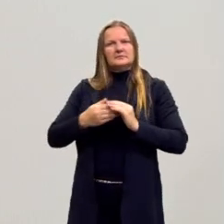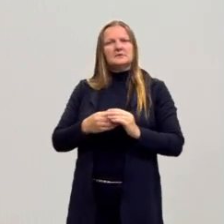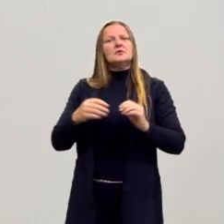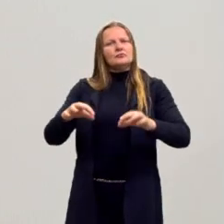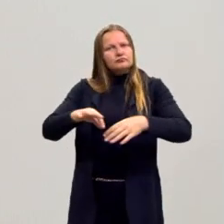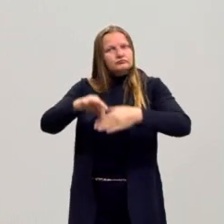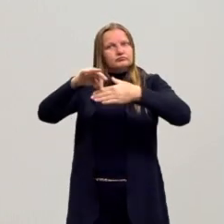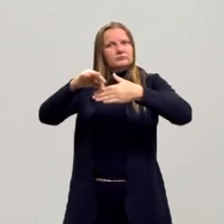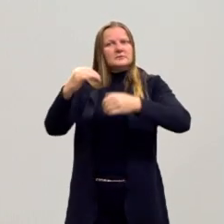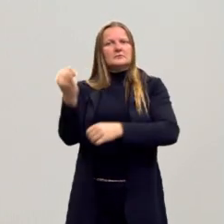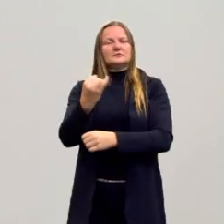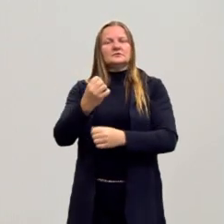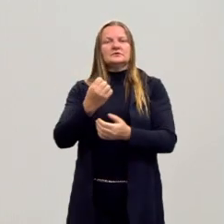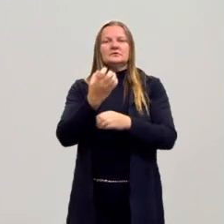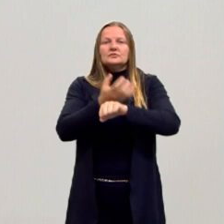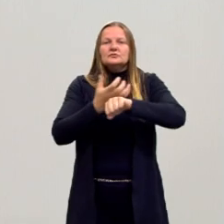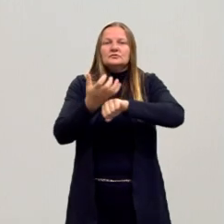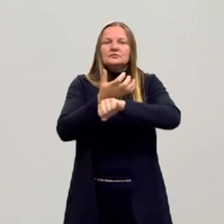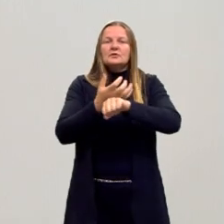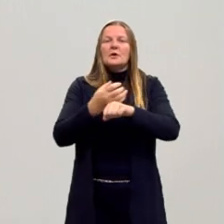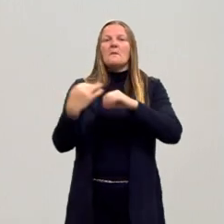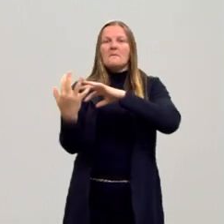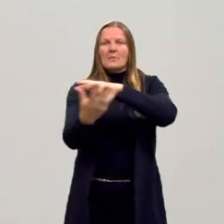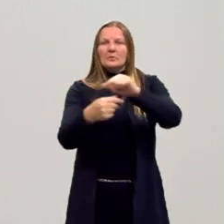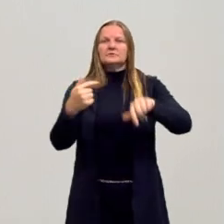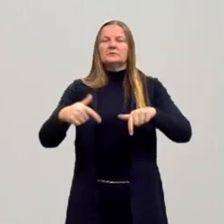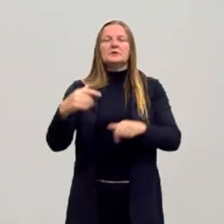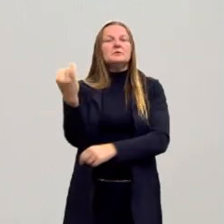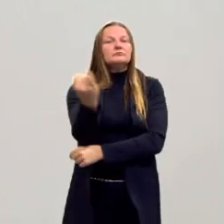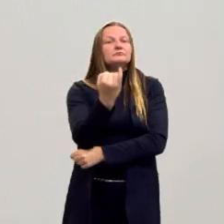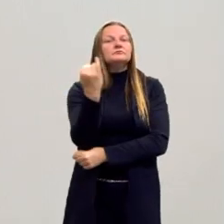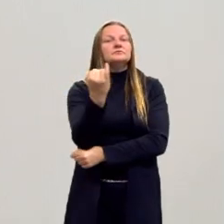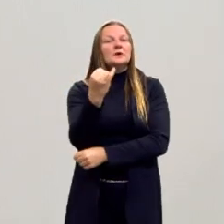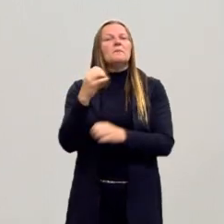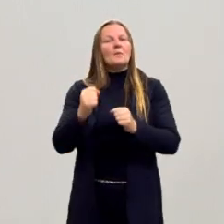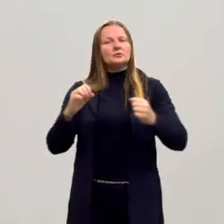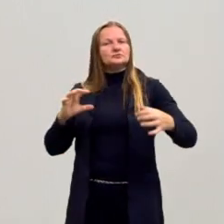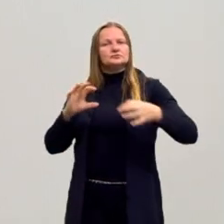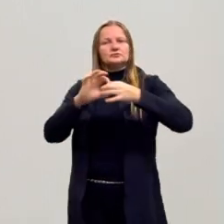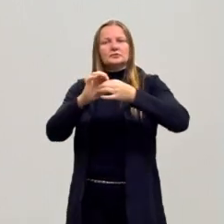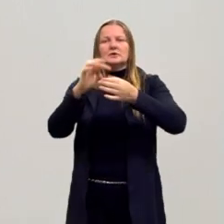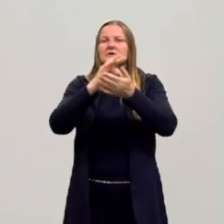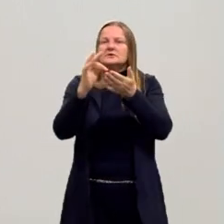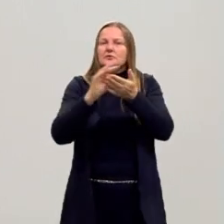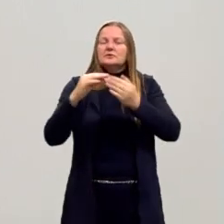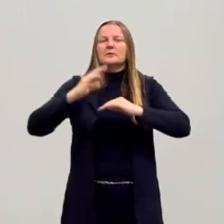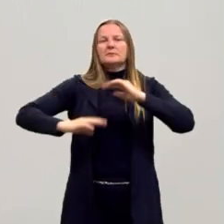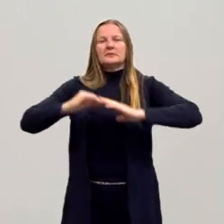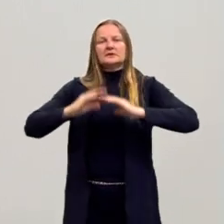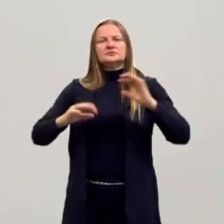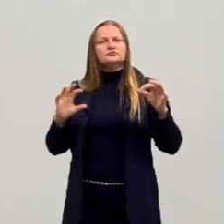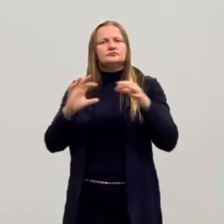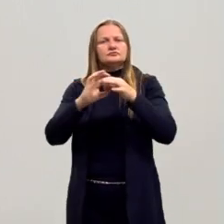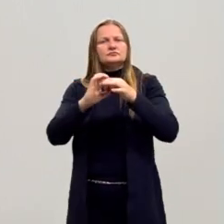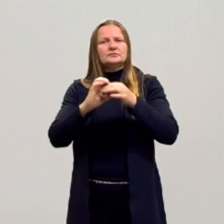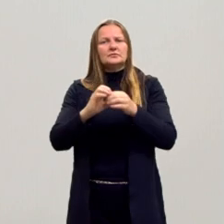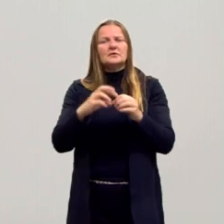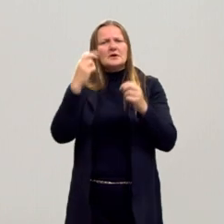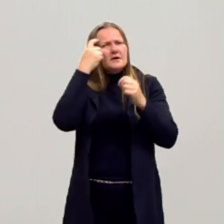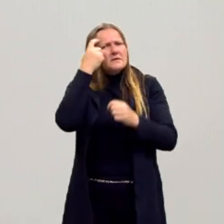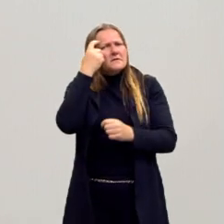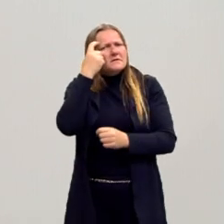ressaltar que essa disciplina nova do mundo do trabalho é muito importante, que a gente pode aliar a teoria e a prática com ela, e trazer essa